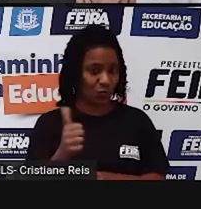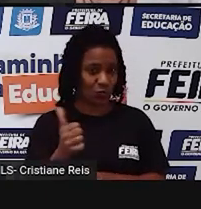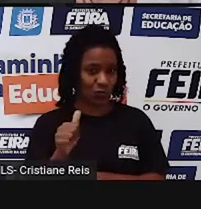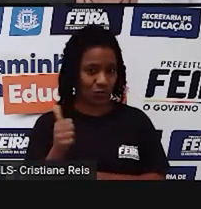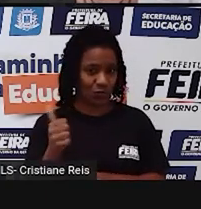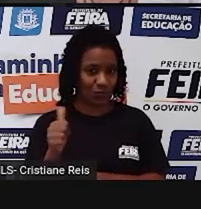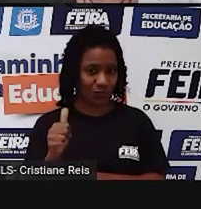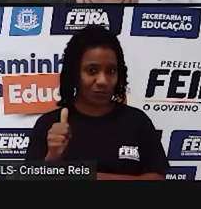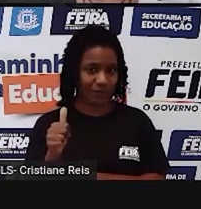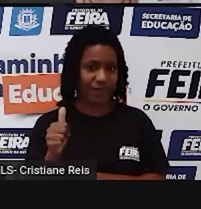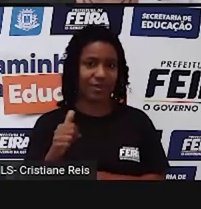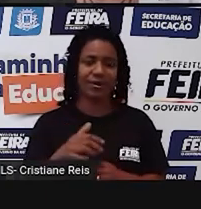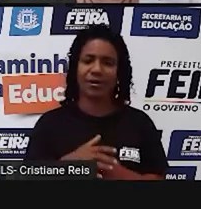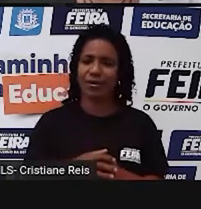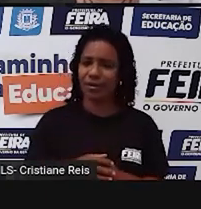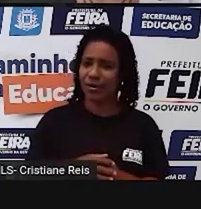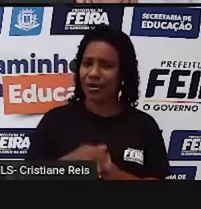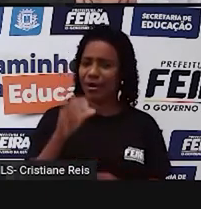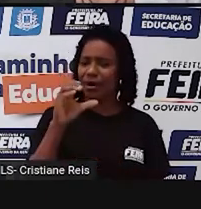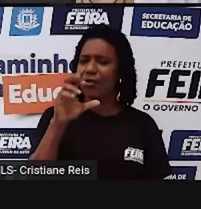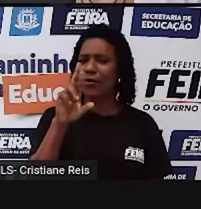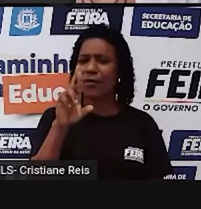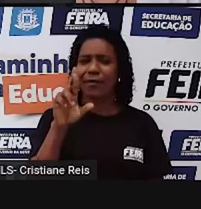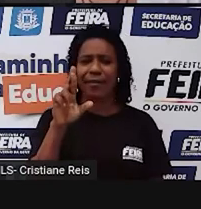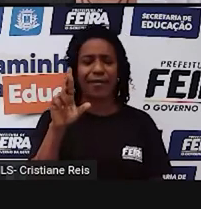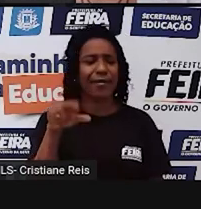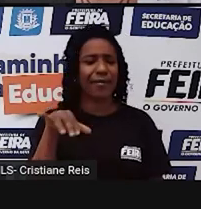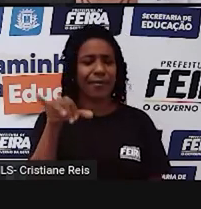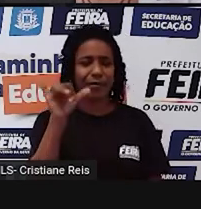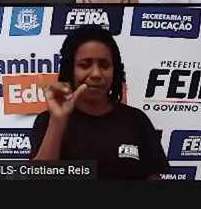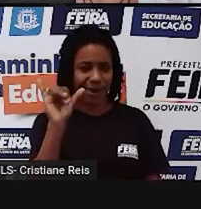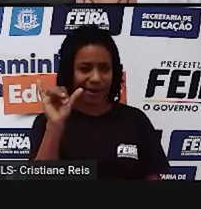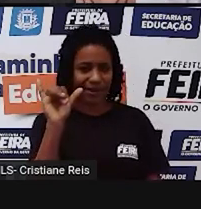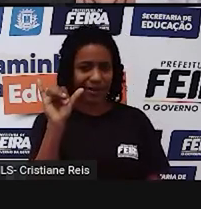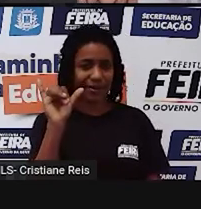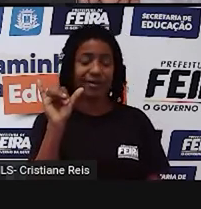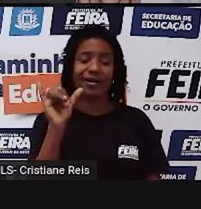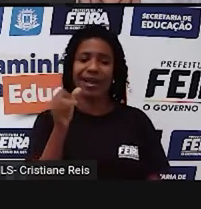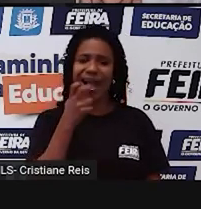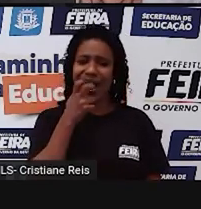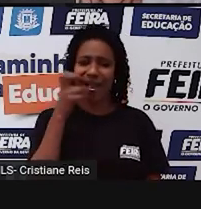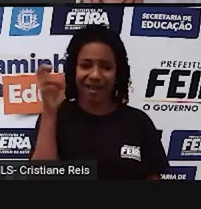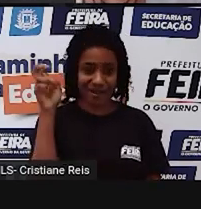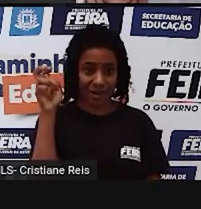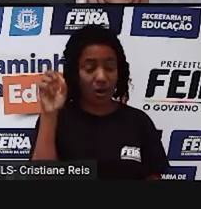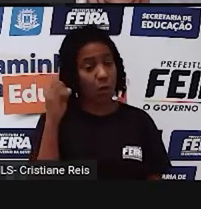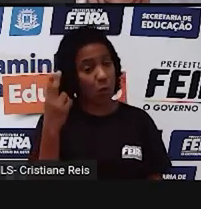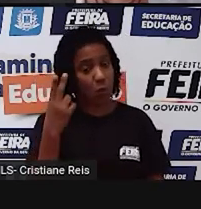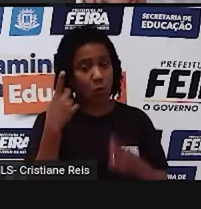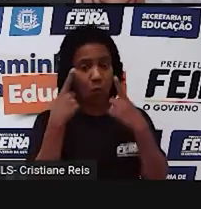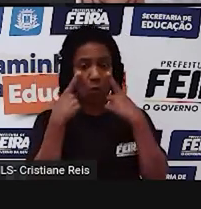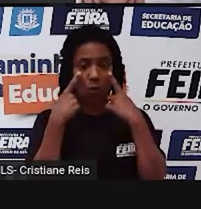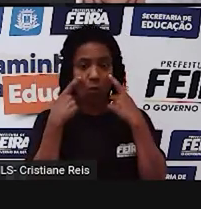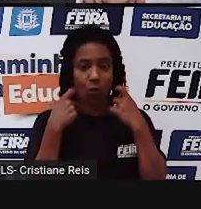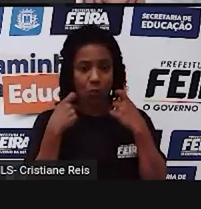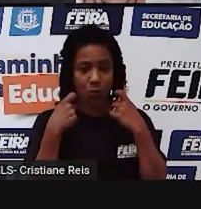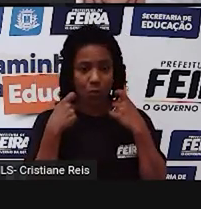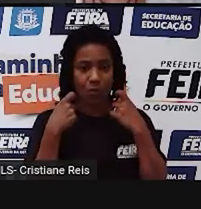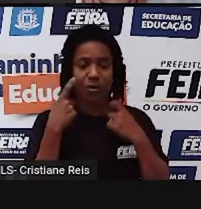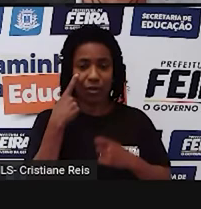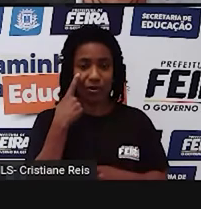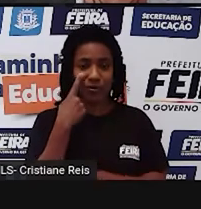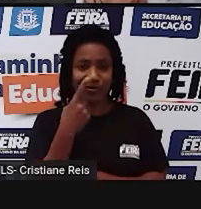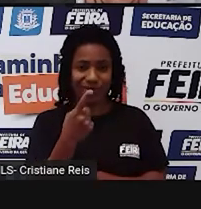Passado do verbo cry, que é gritar. Pode ser também chorar. Então, let's go. C, R,